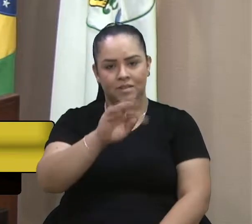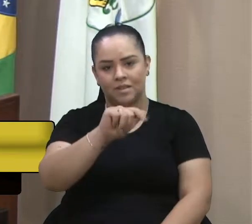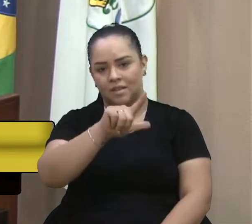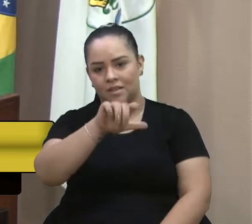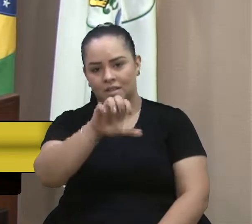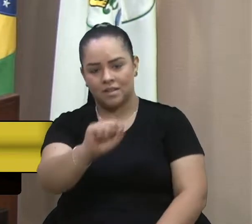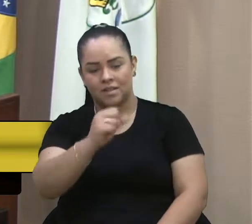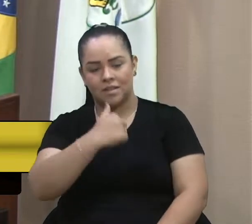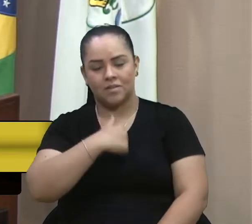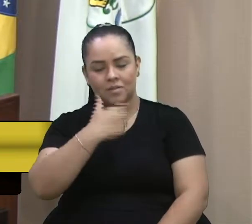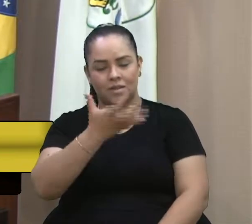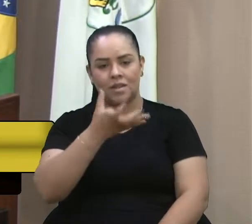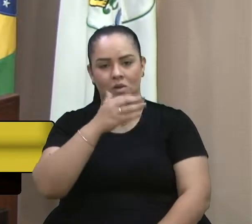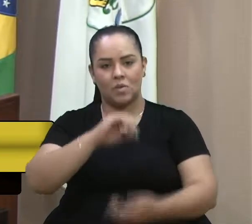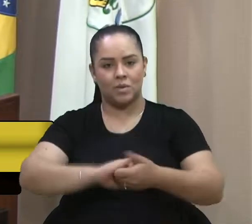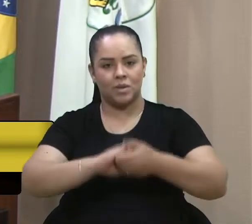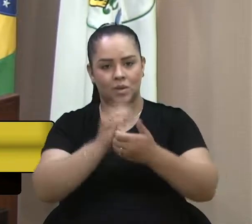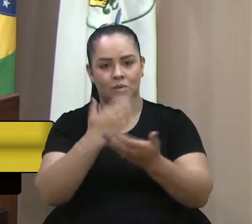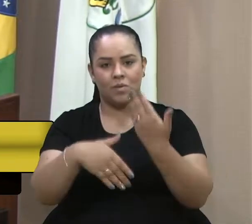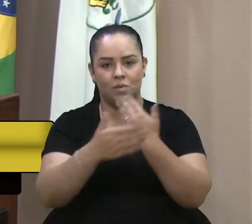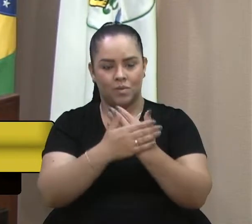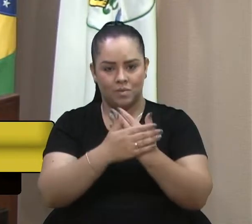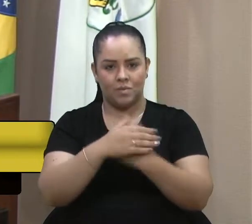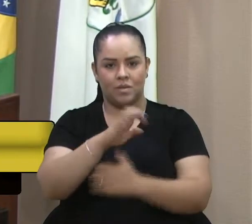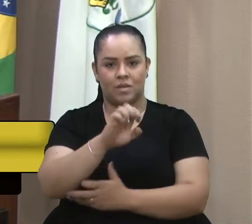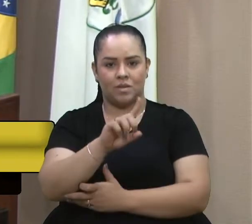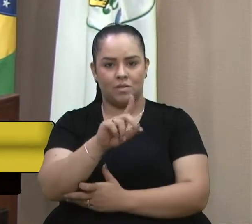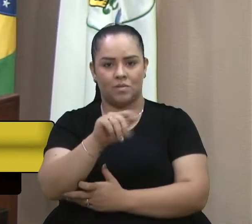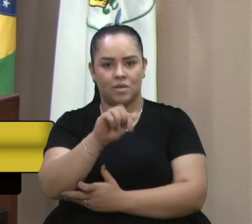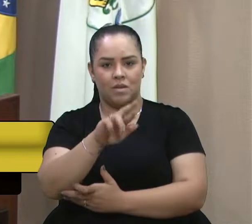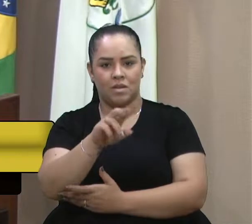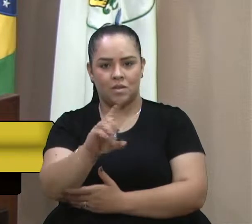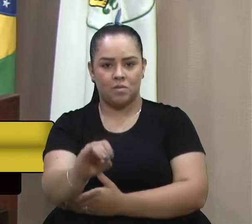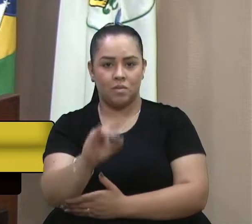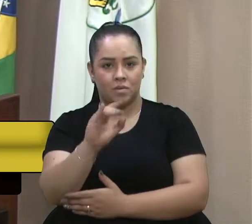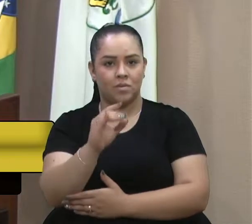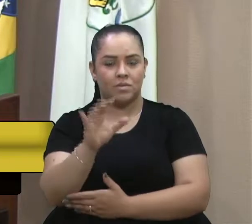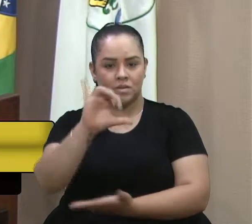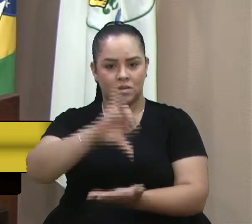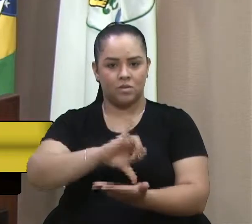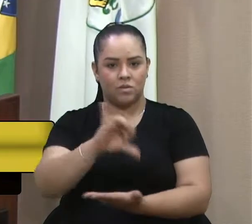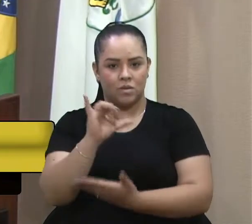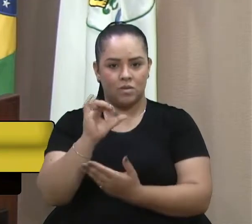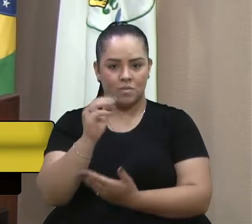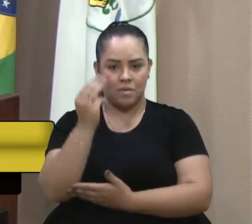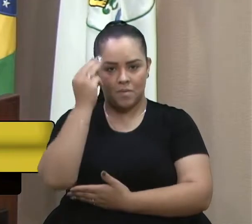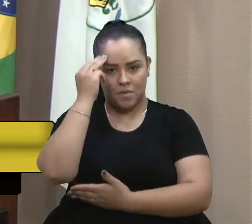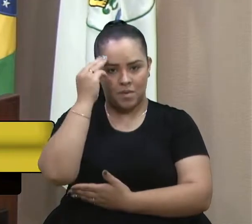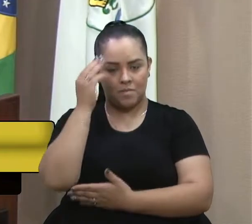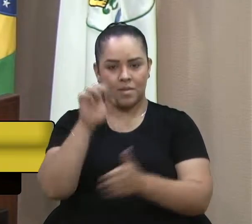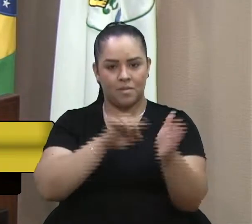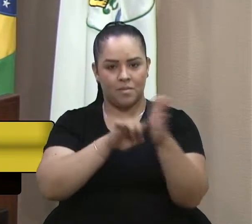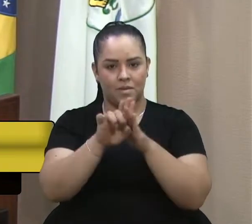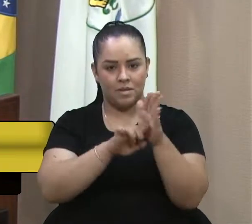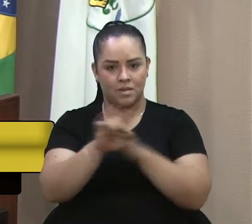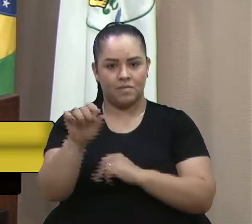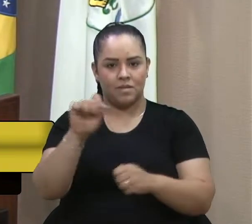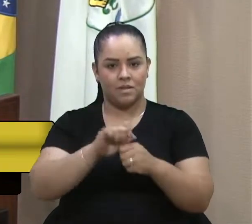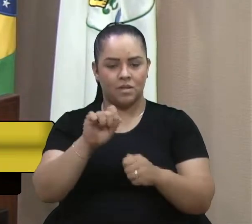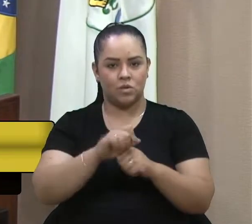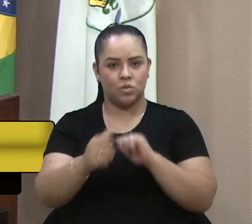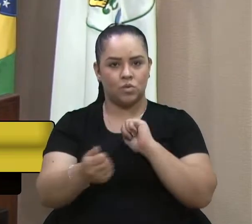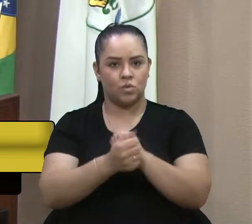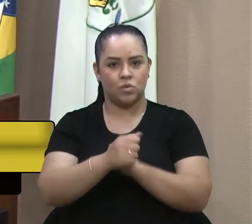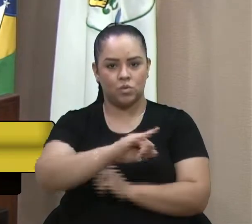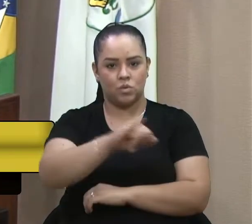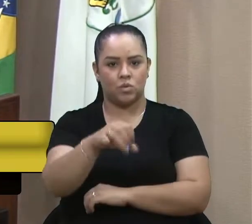todos e do Eduardo pelo Centro de Memória, pela pesquisa feita junto com o arquiteto João Alberto Marquior, que